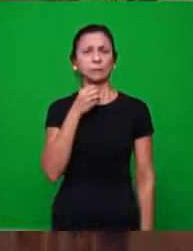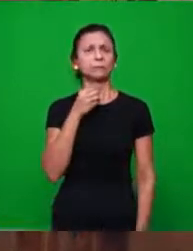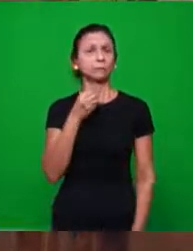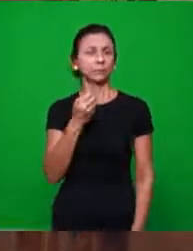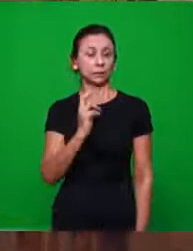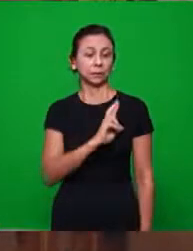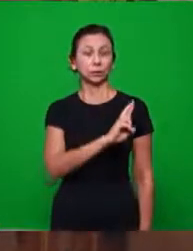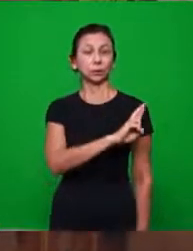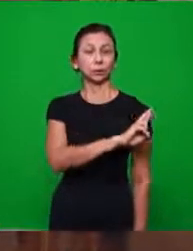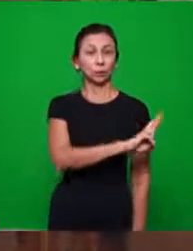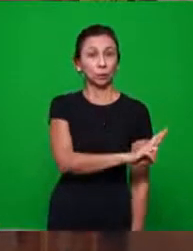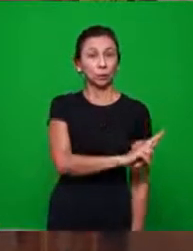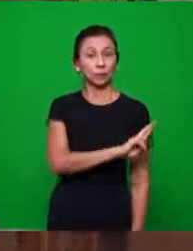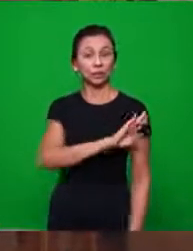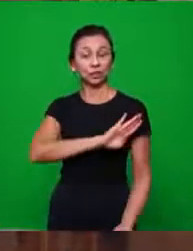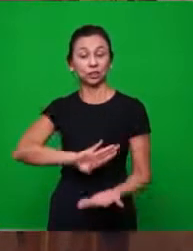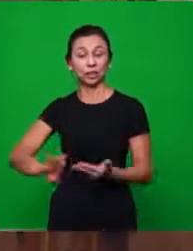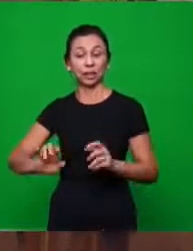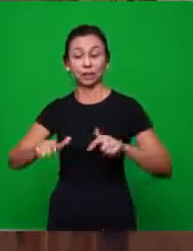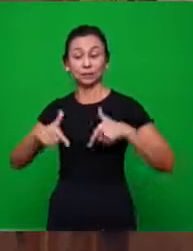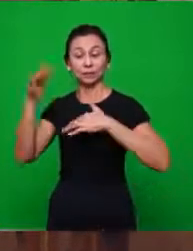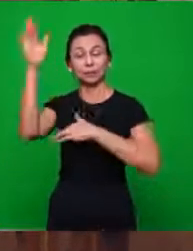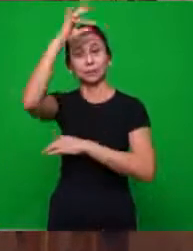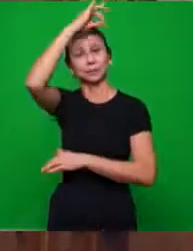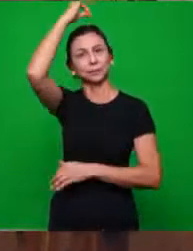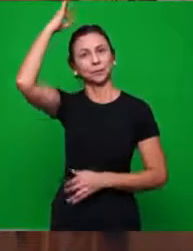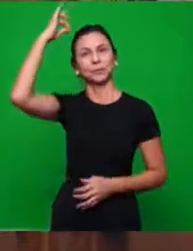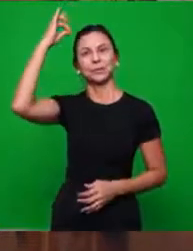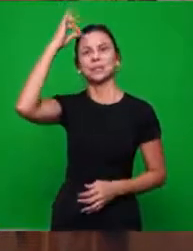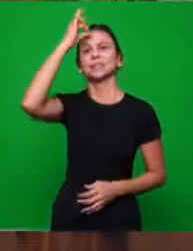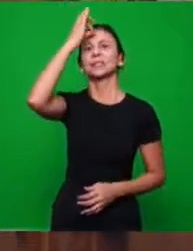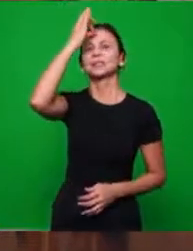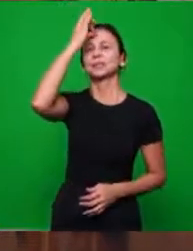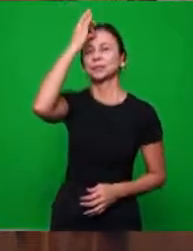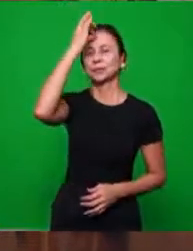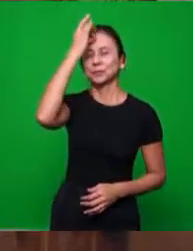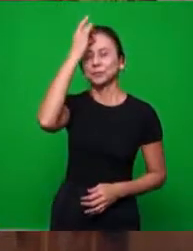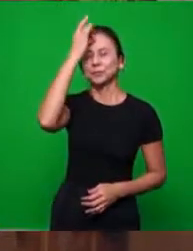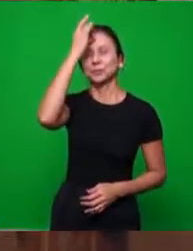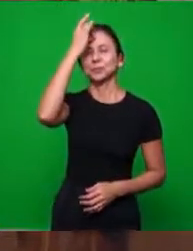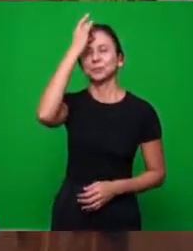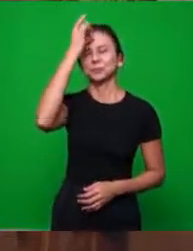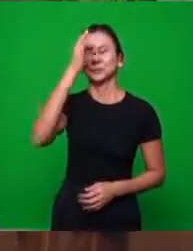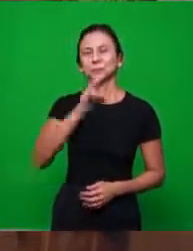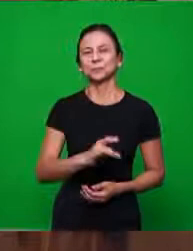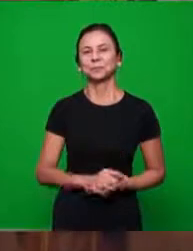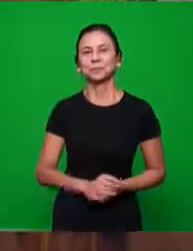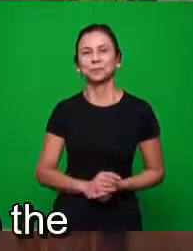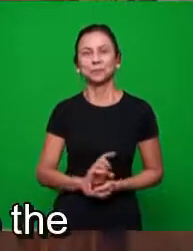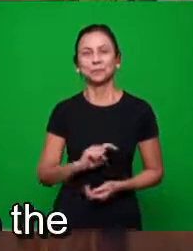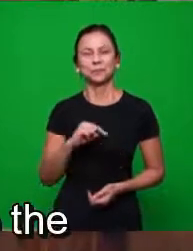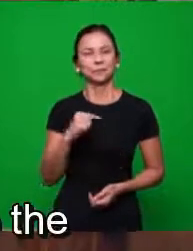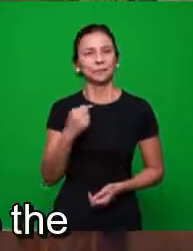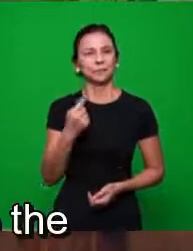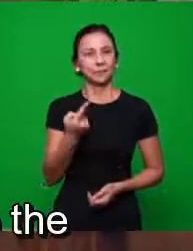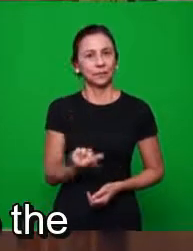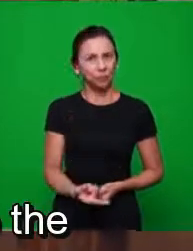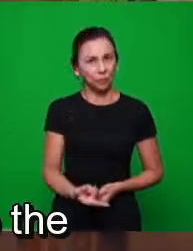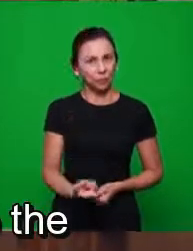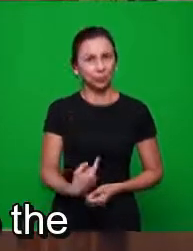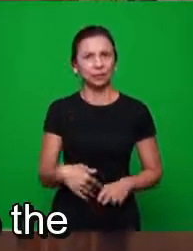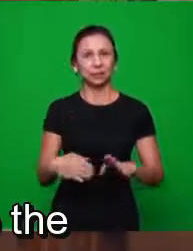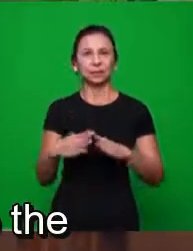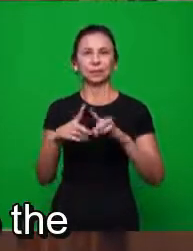Santo aqui. E isto vem se refletir na segunda igreja, que é a igreja de